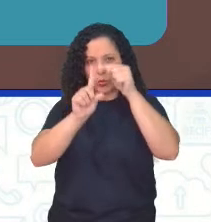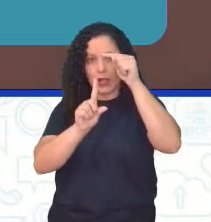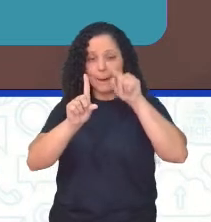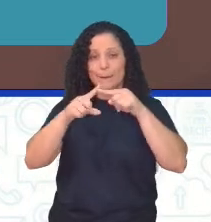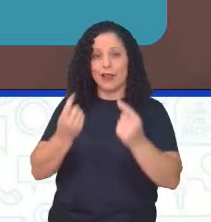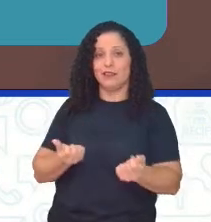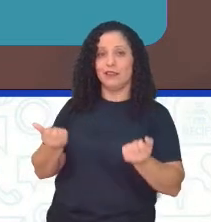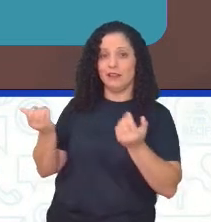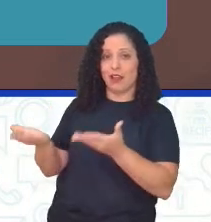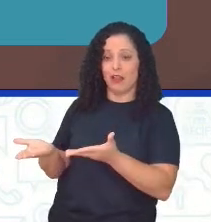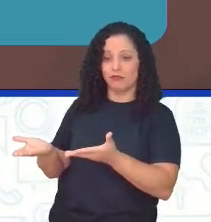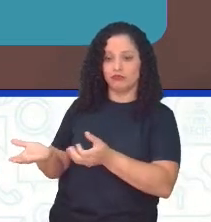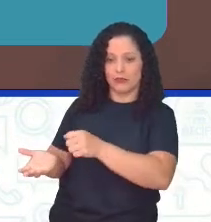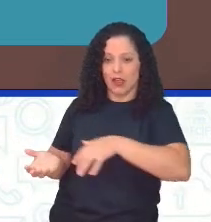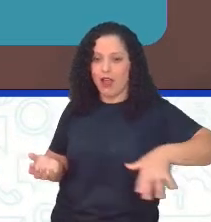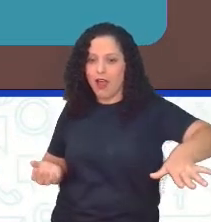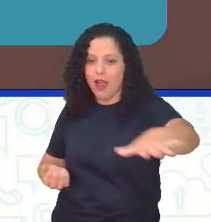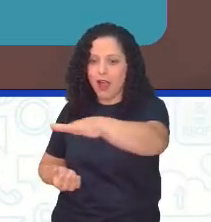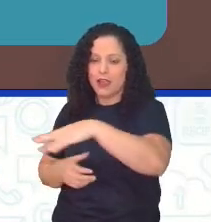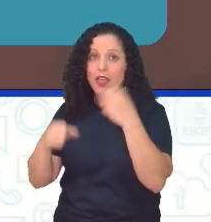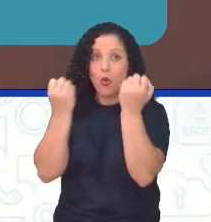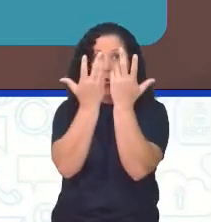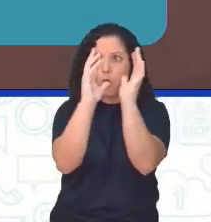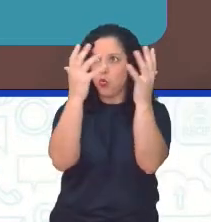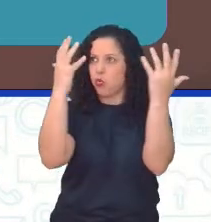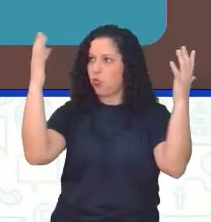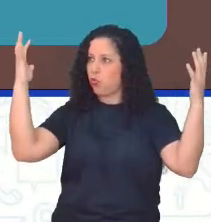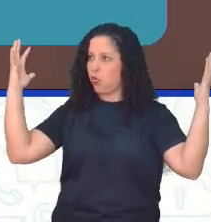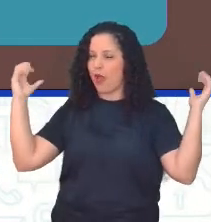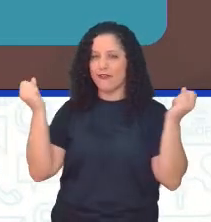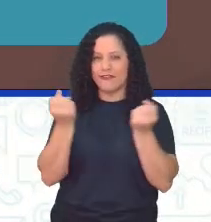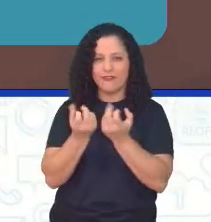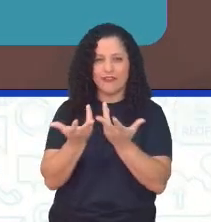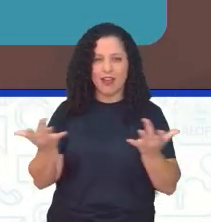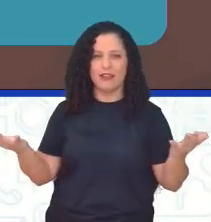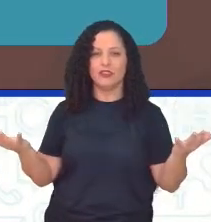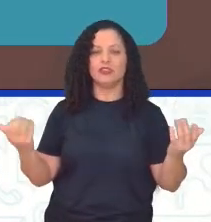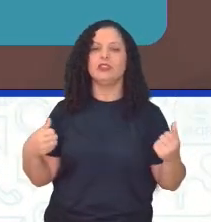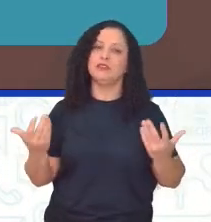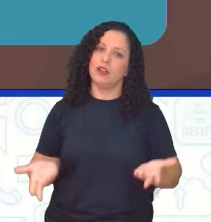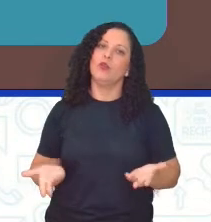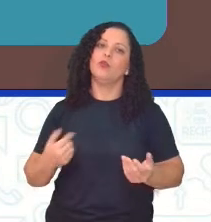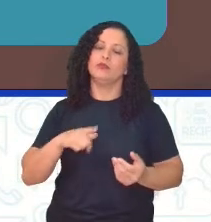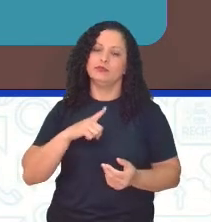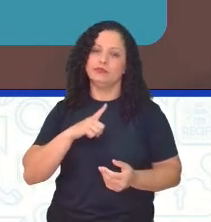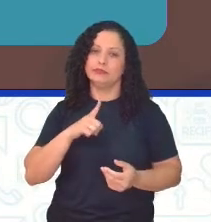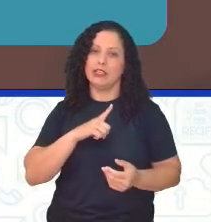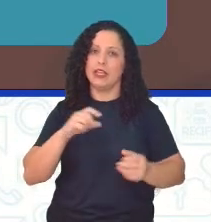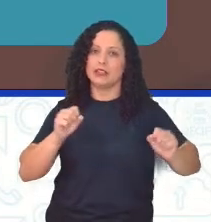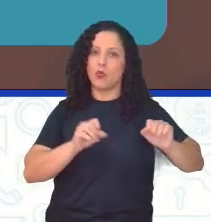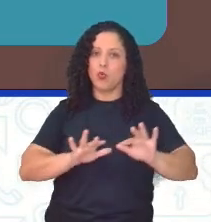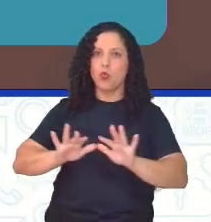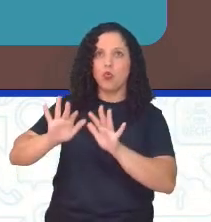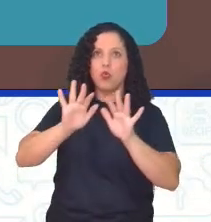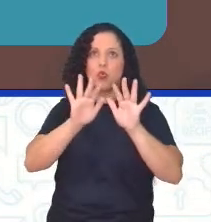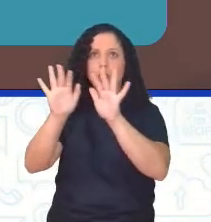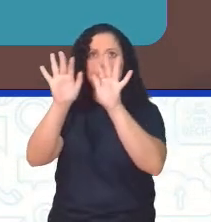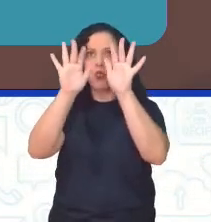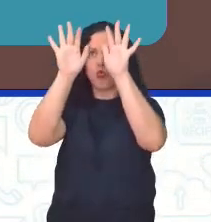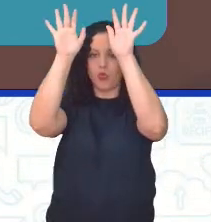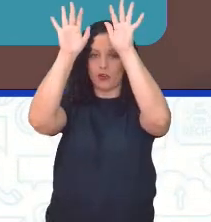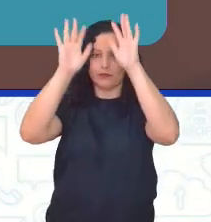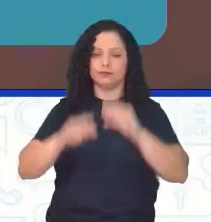aumento da temperatura aumenta a umidade do ar, porque vai aumentar a evapotranspiração. Veja que são termos aqui